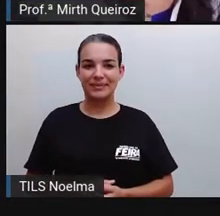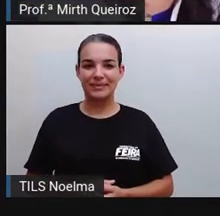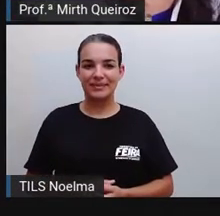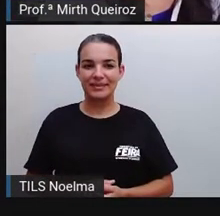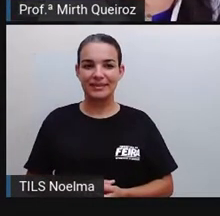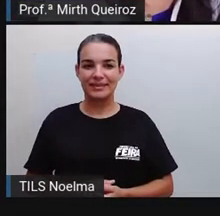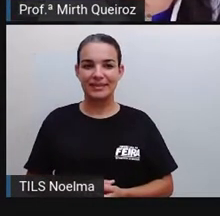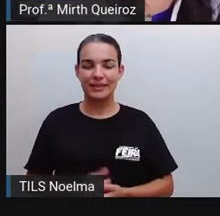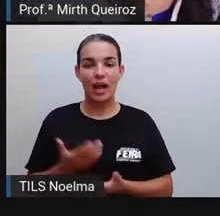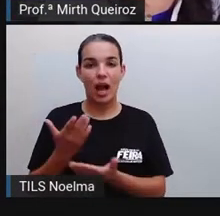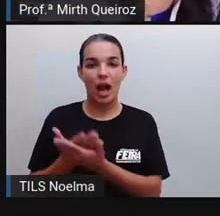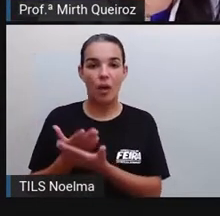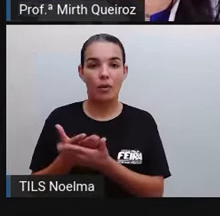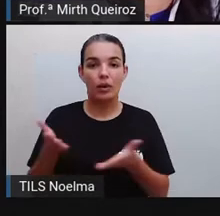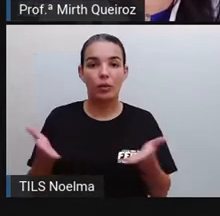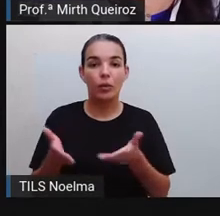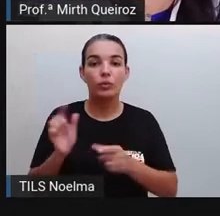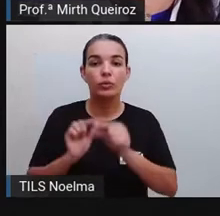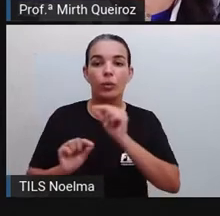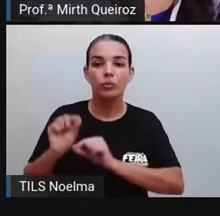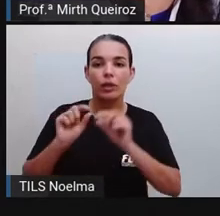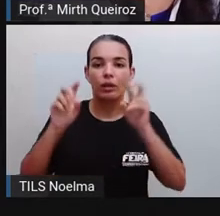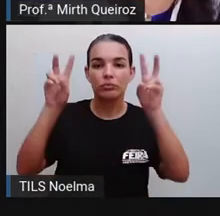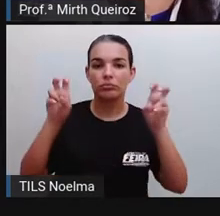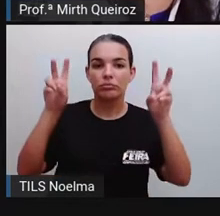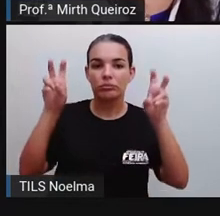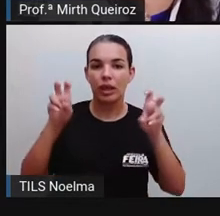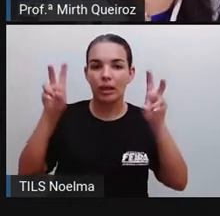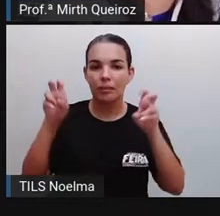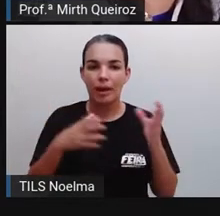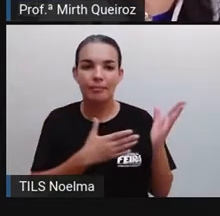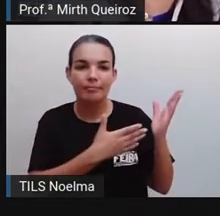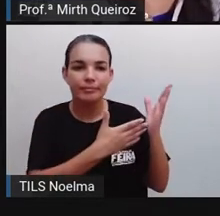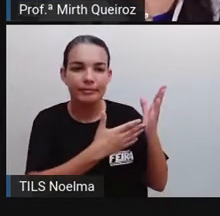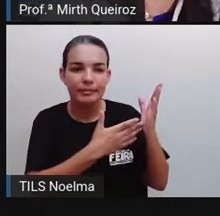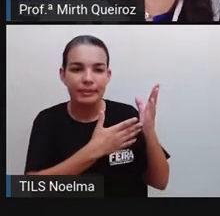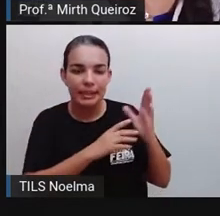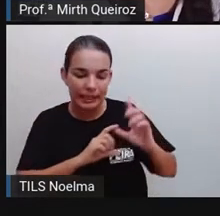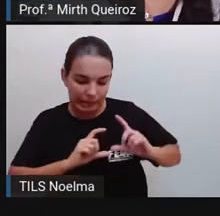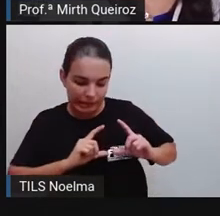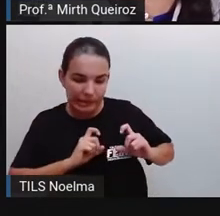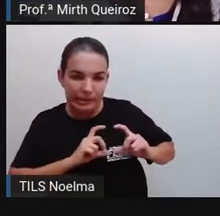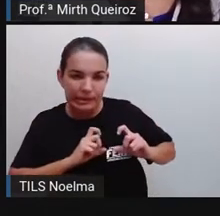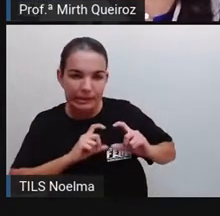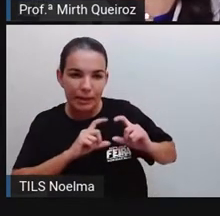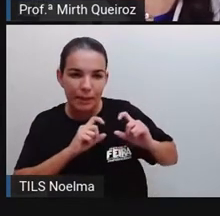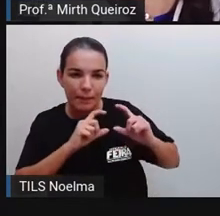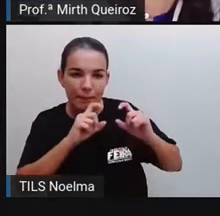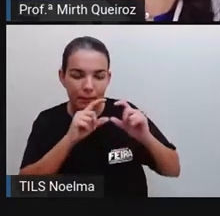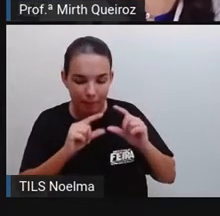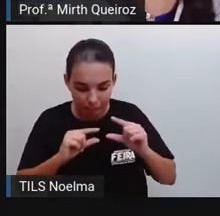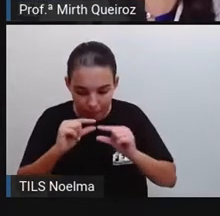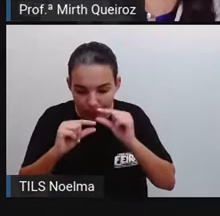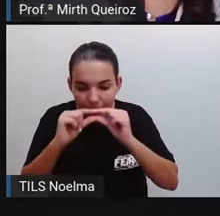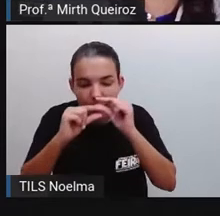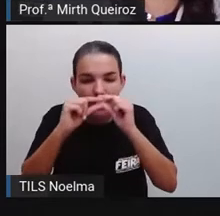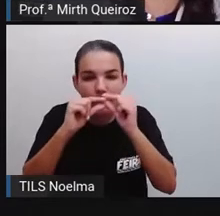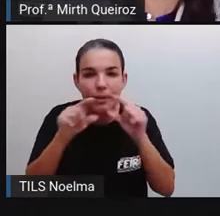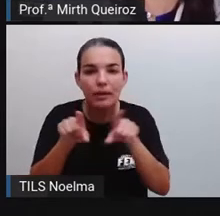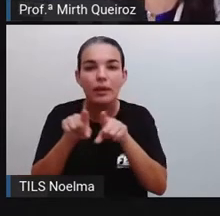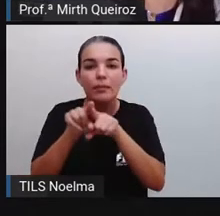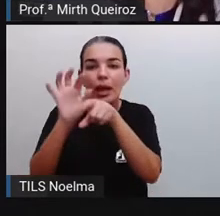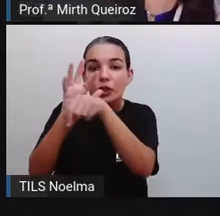Na aula de hoje nós falaremos sobre micro-organismos e doenças. Como